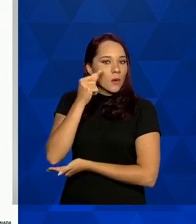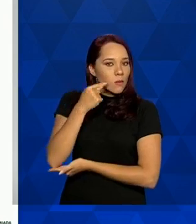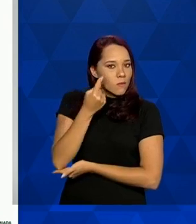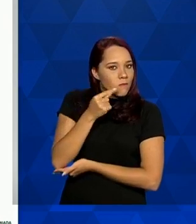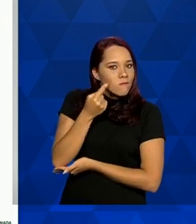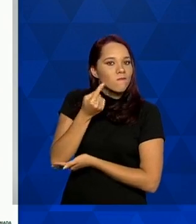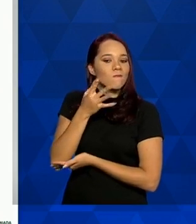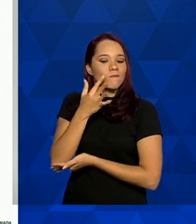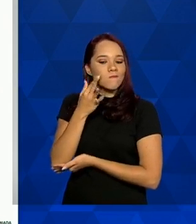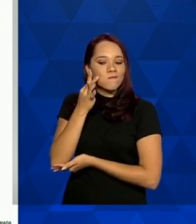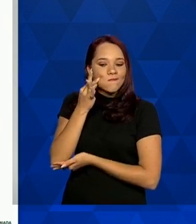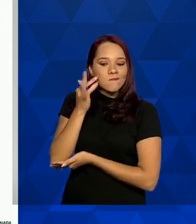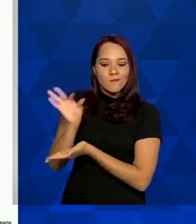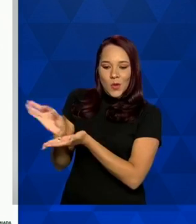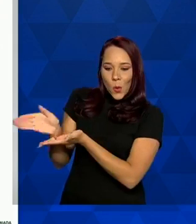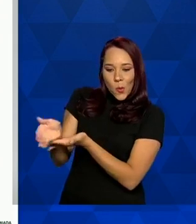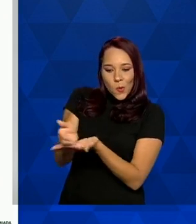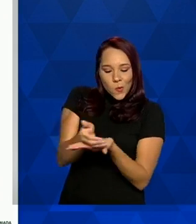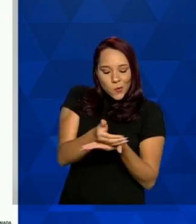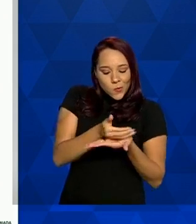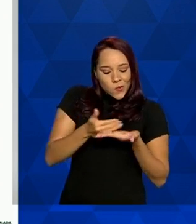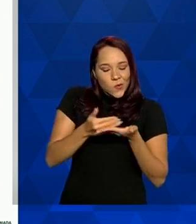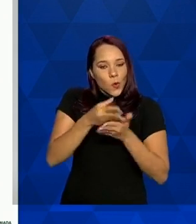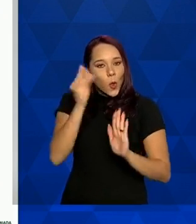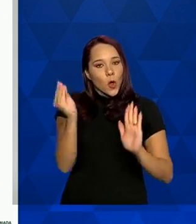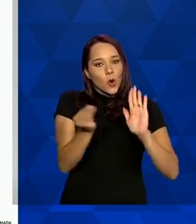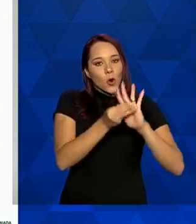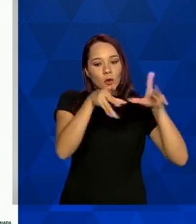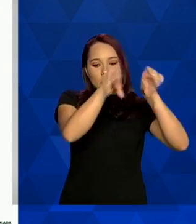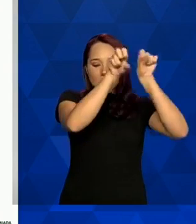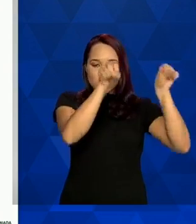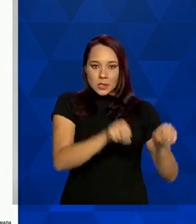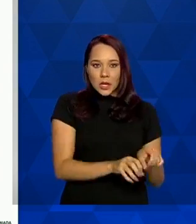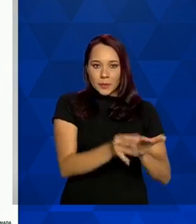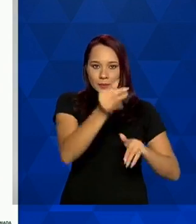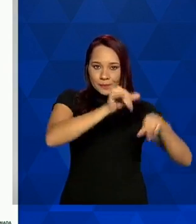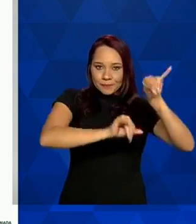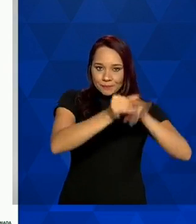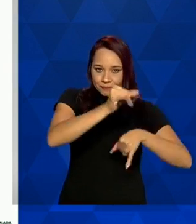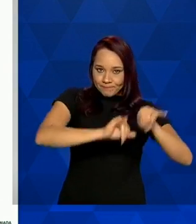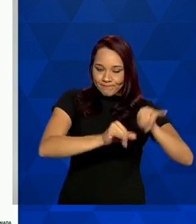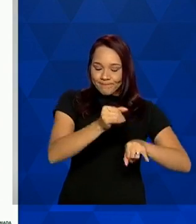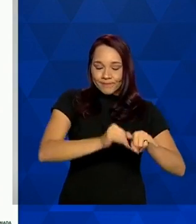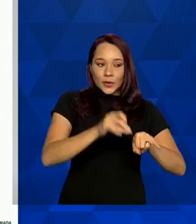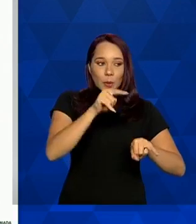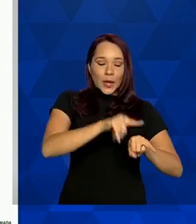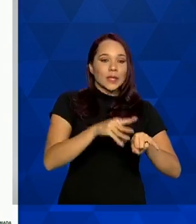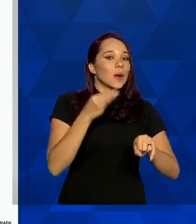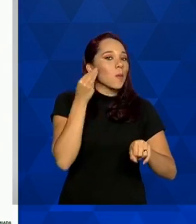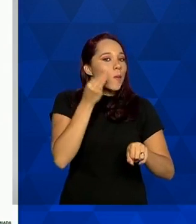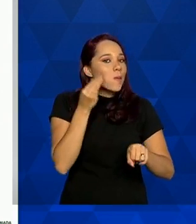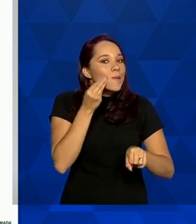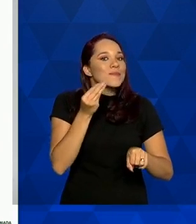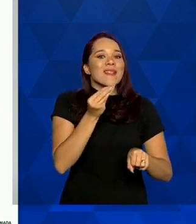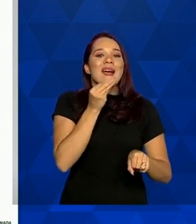amostra cadastrou essa amostra nesse sistema de laboratório contudo essa amostra ainda não deu entrada no